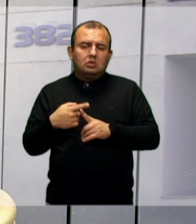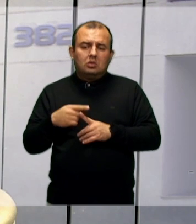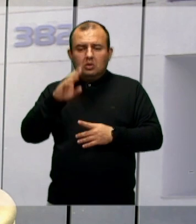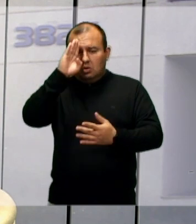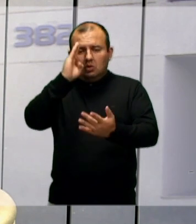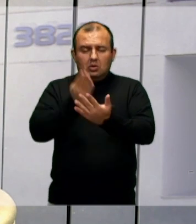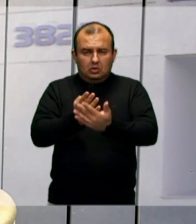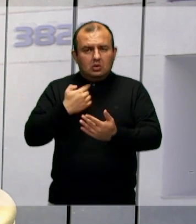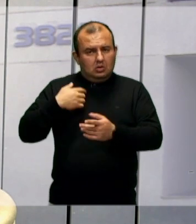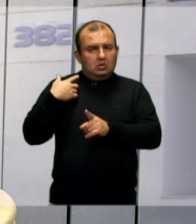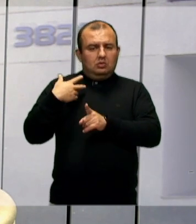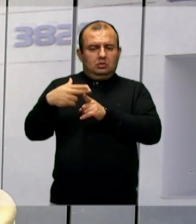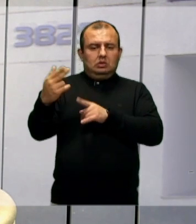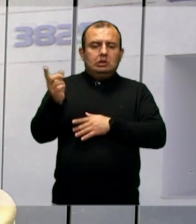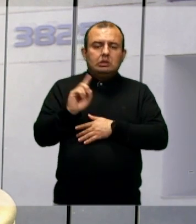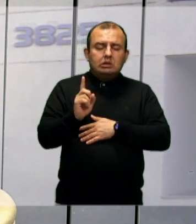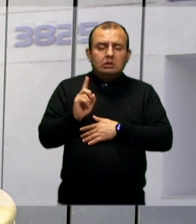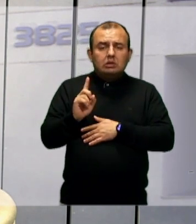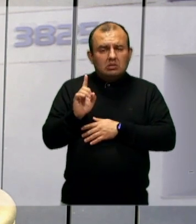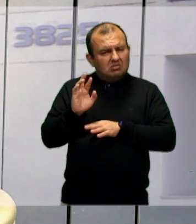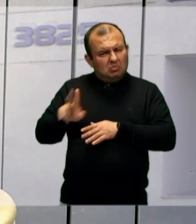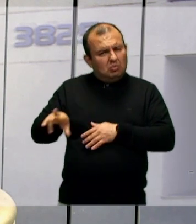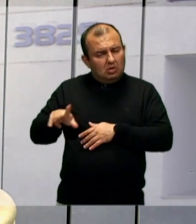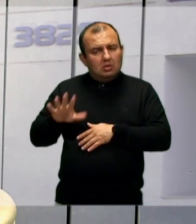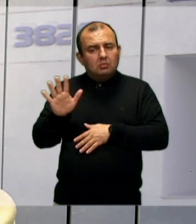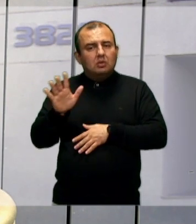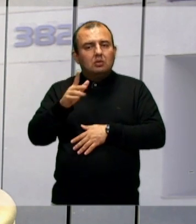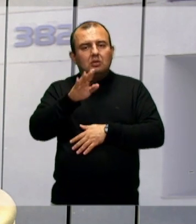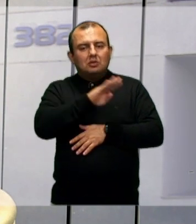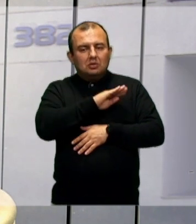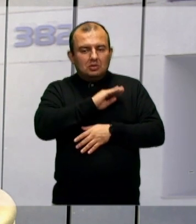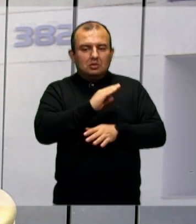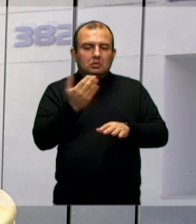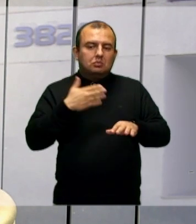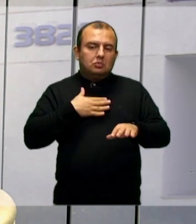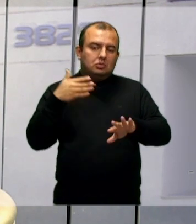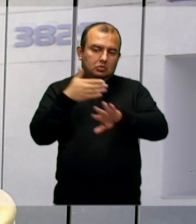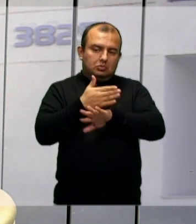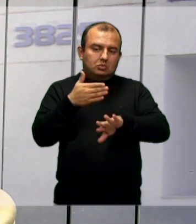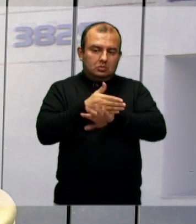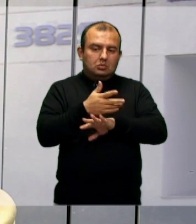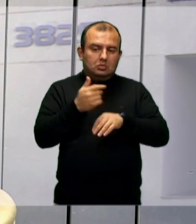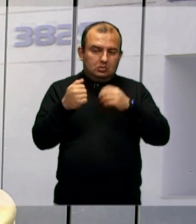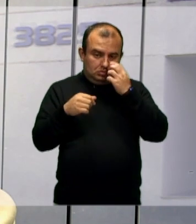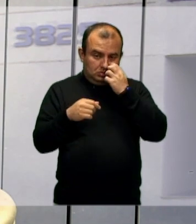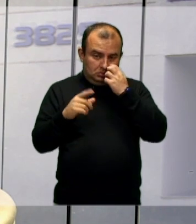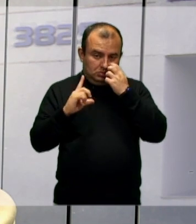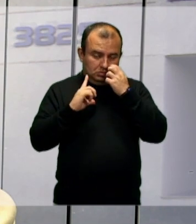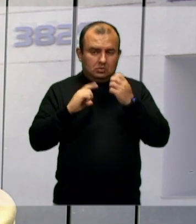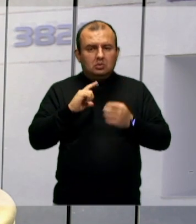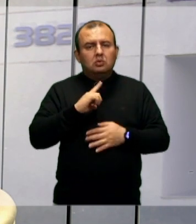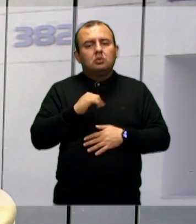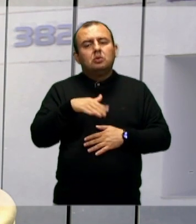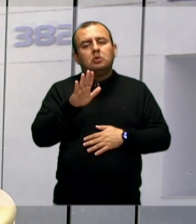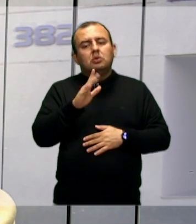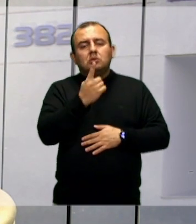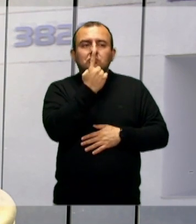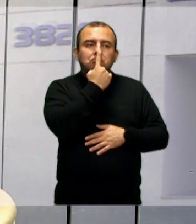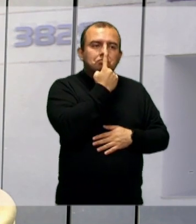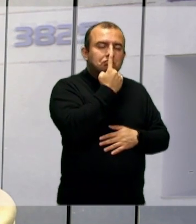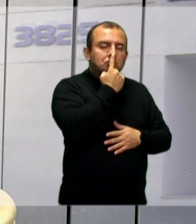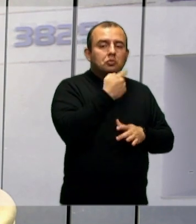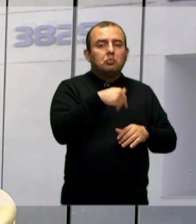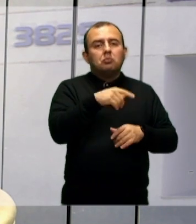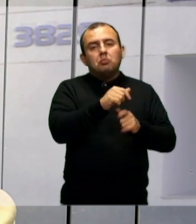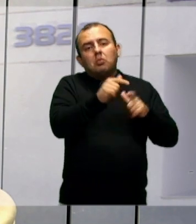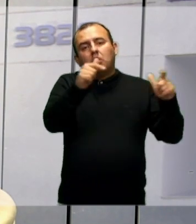confiança que eu iria ganhar, mas como que colegas meus que estavam participando, eles tinham mais afinidade com outras